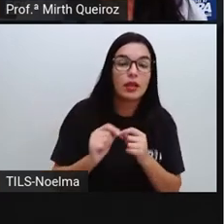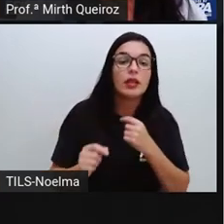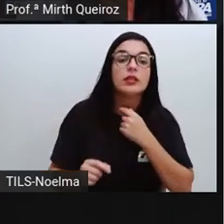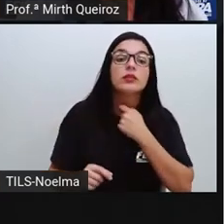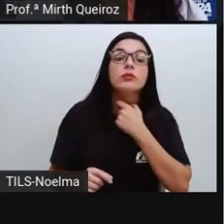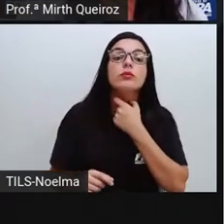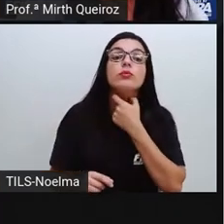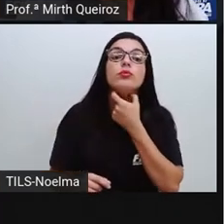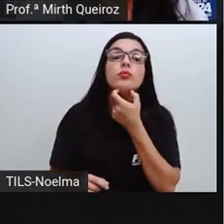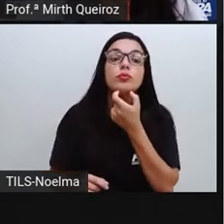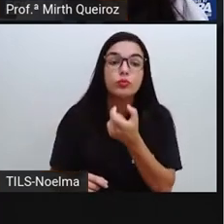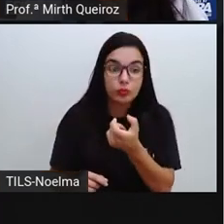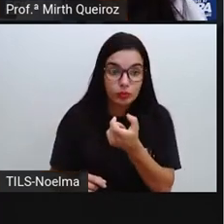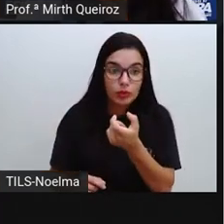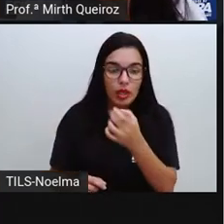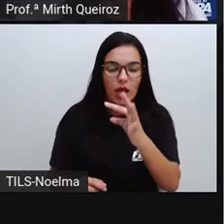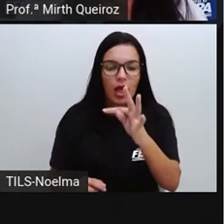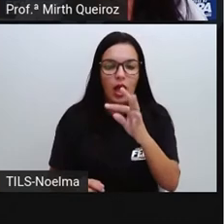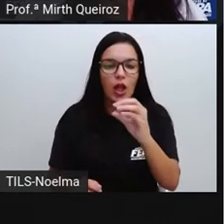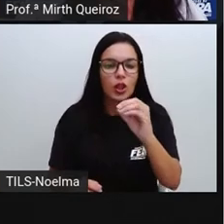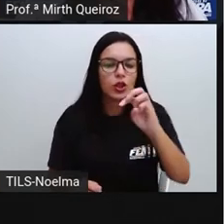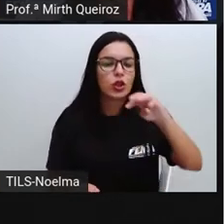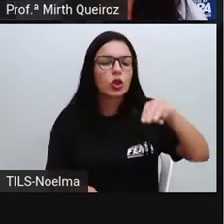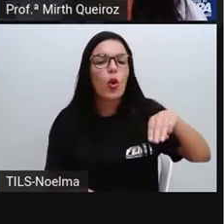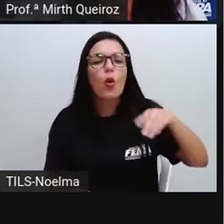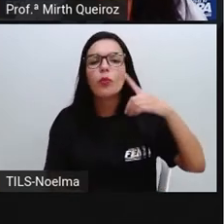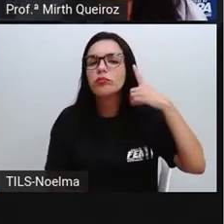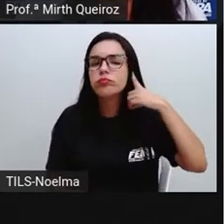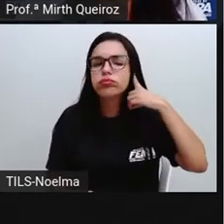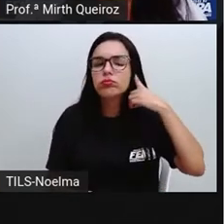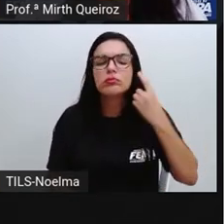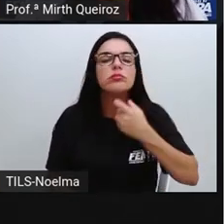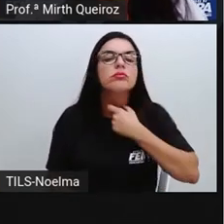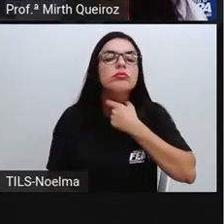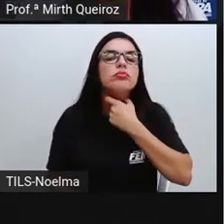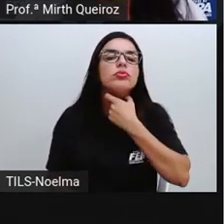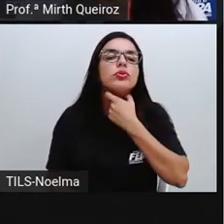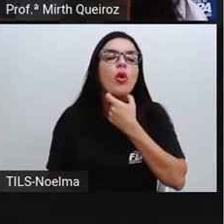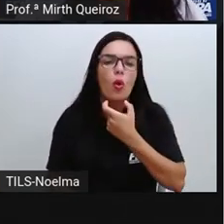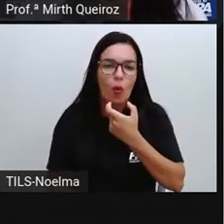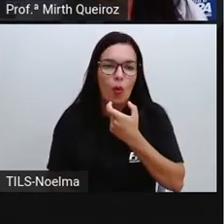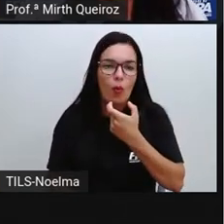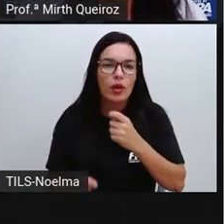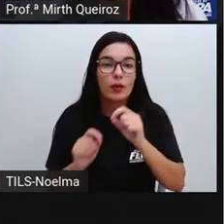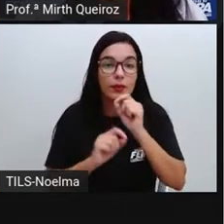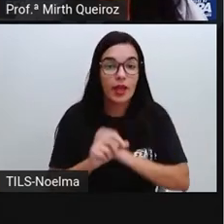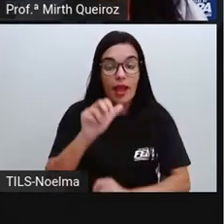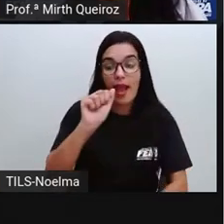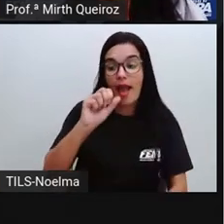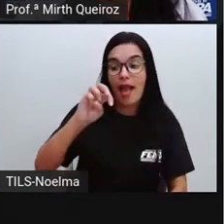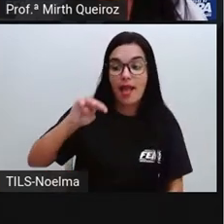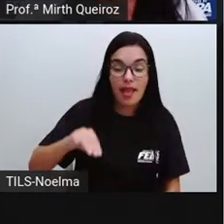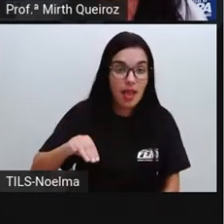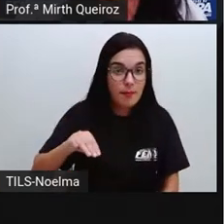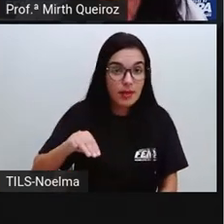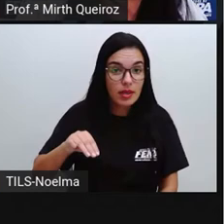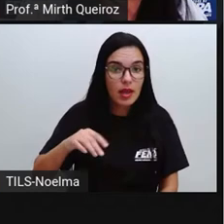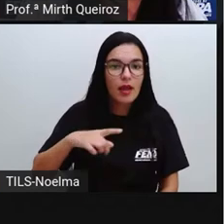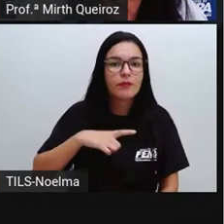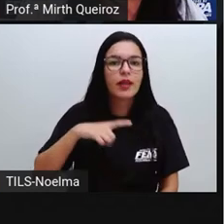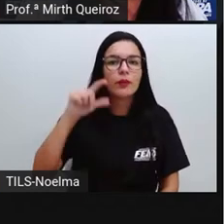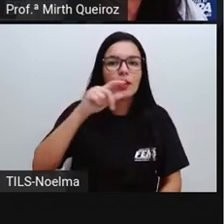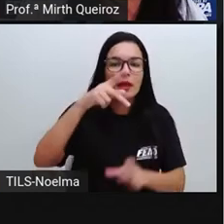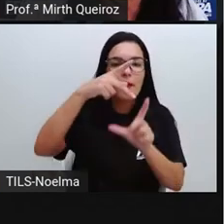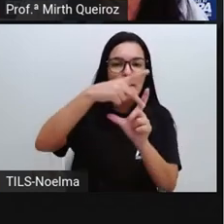trata de uma palavra paroxítona. Já a palavra entrarão, o rão, é mais forte, que é a última sílaba. Então, se